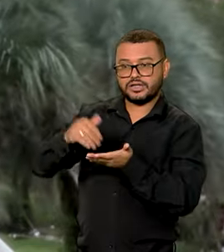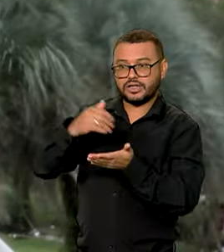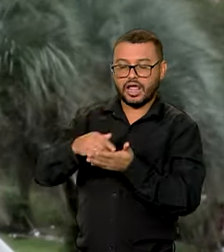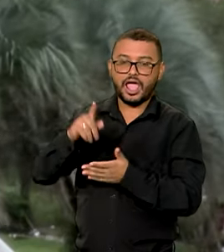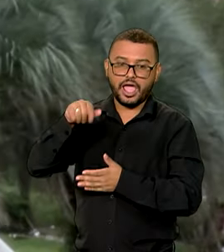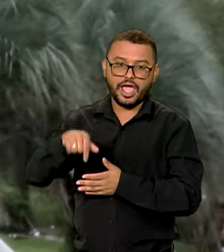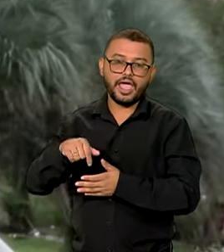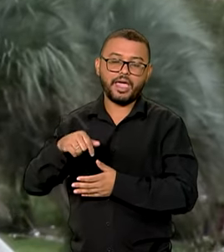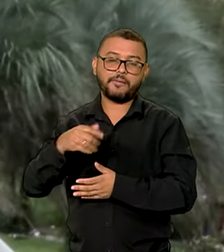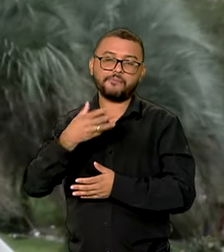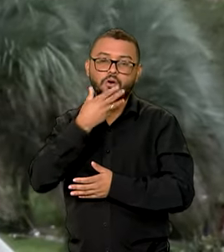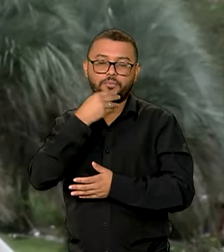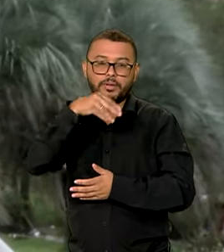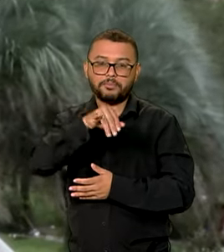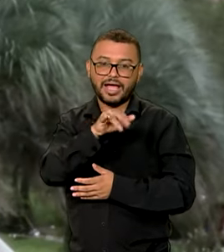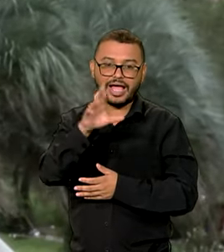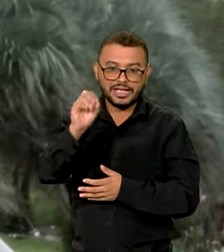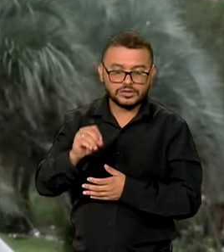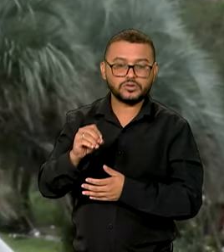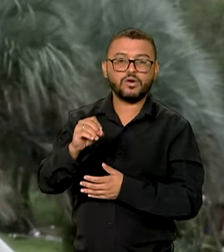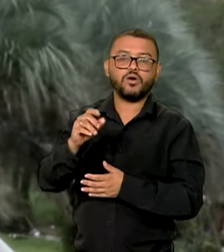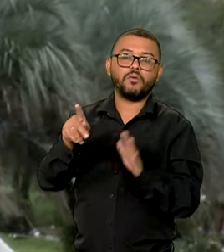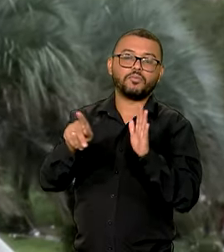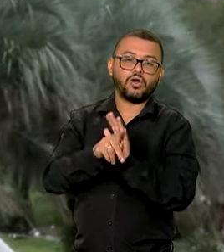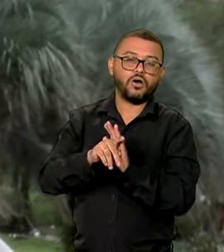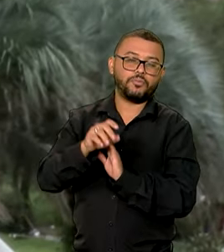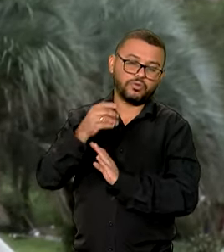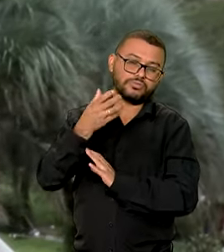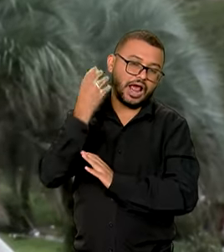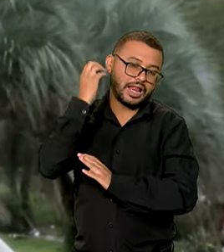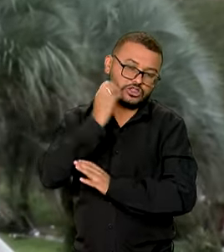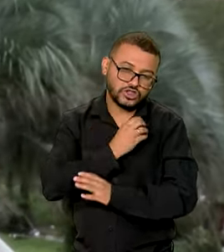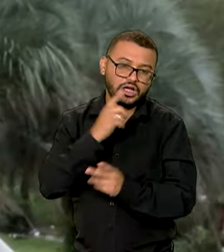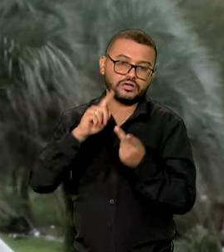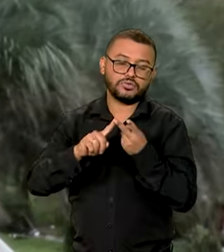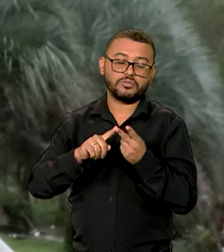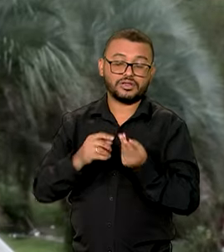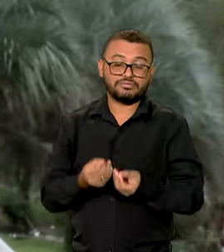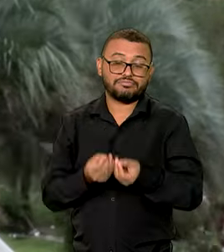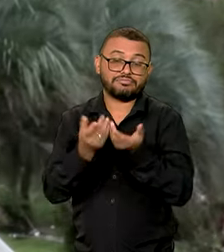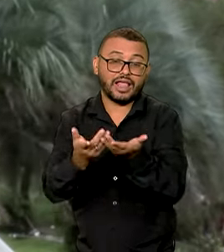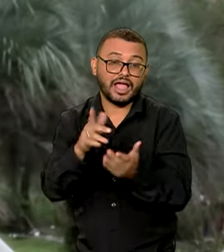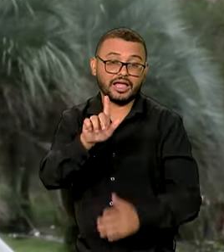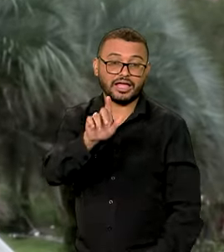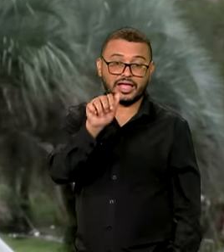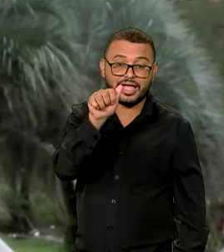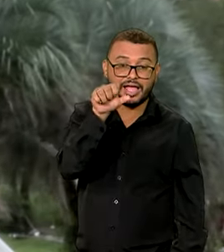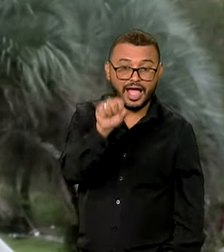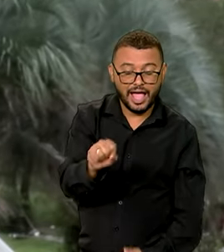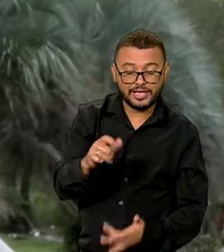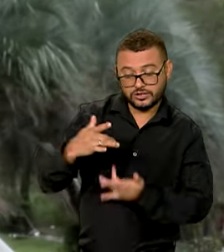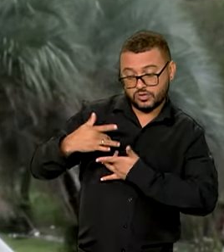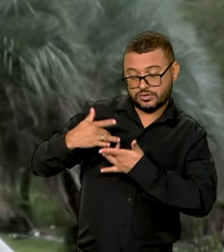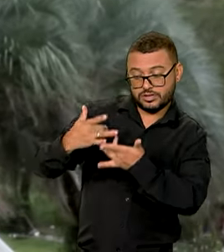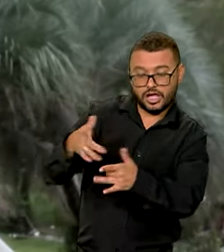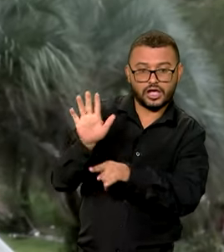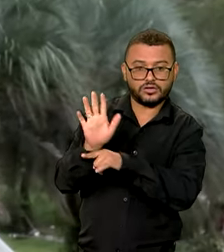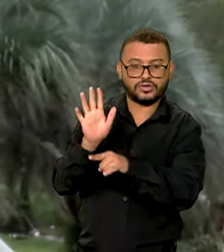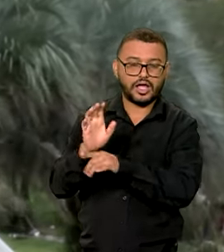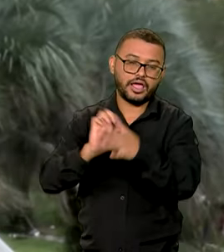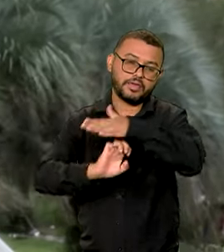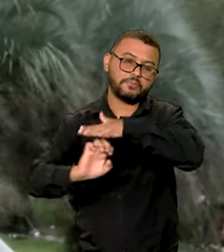Macedo, de Minas e Energia e Alexandre Silveira, participam da entrega de gás para cozinhas solidárias. As empresas